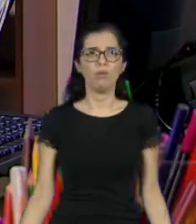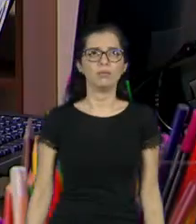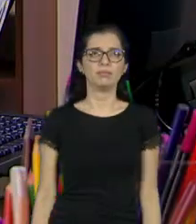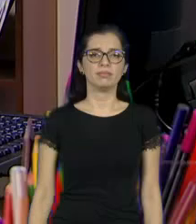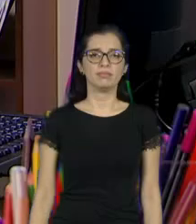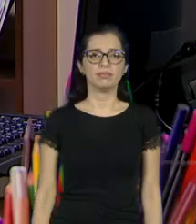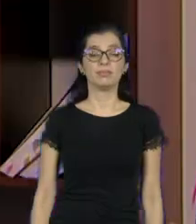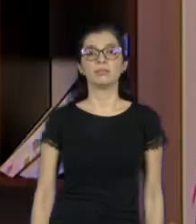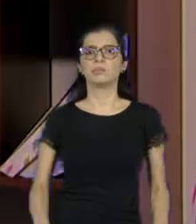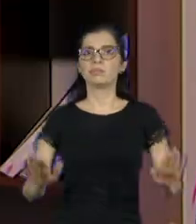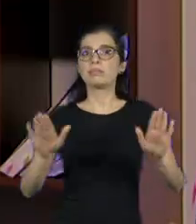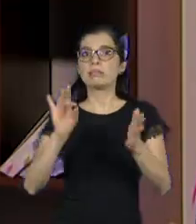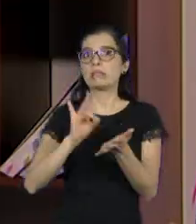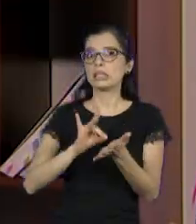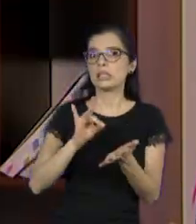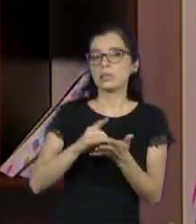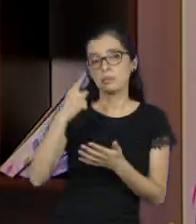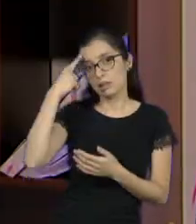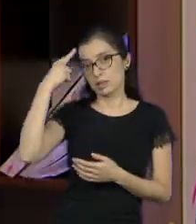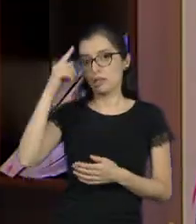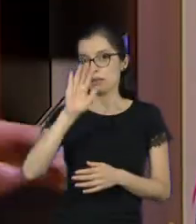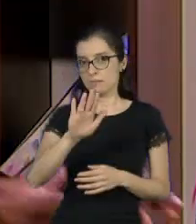Até que não é uma má ideia. Vamos ver.